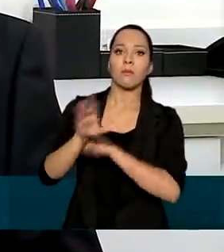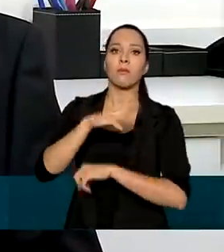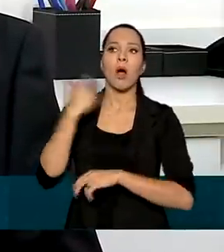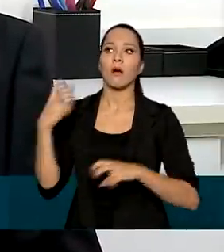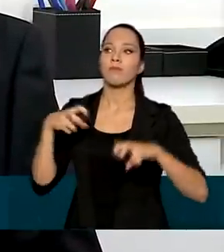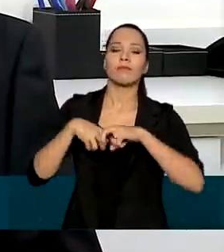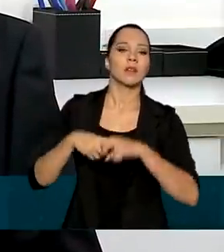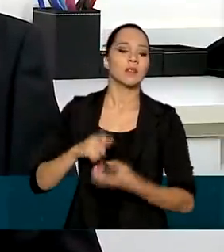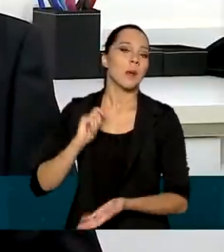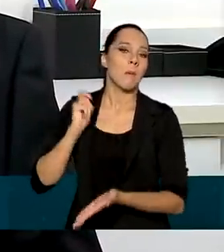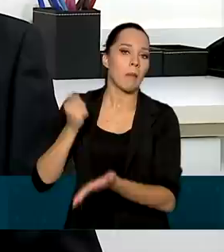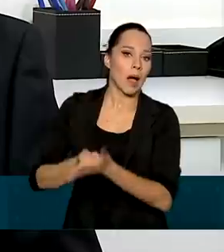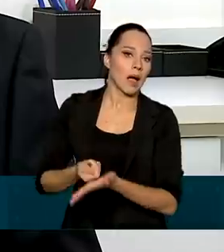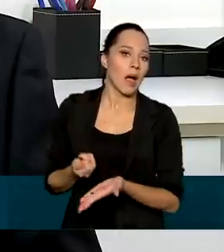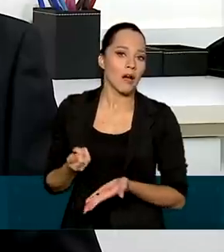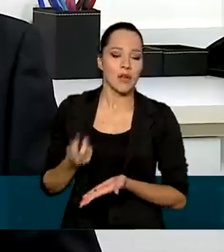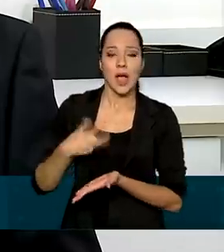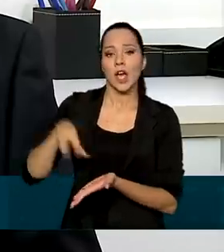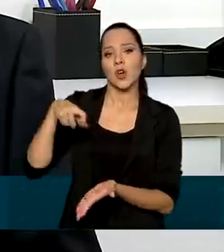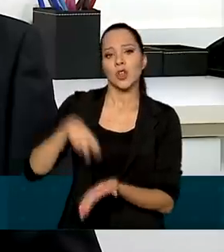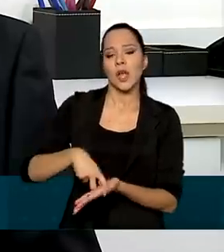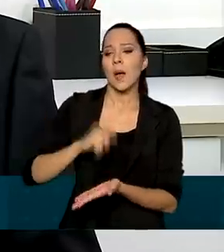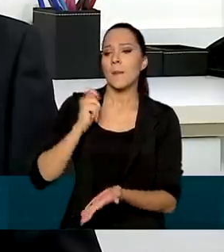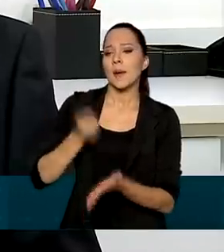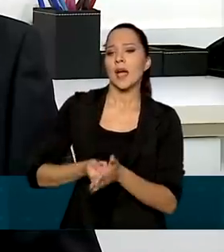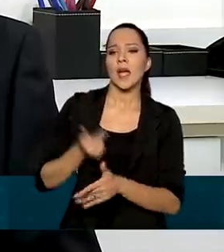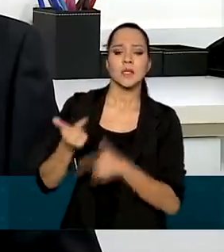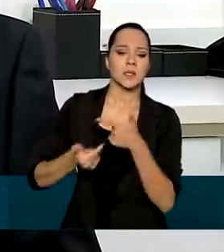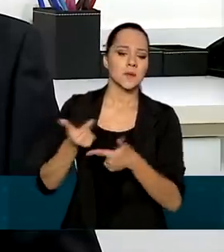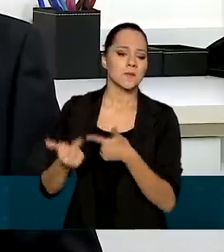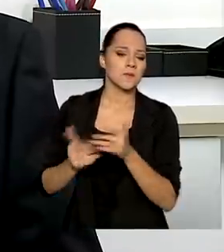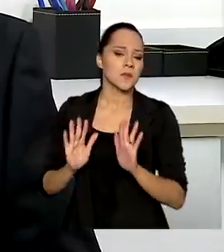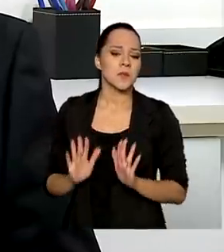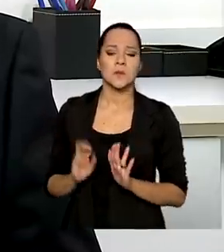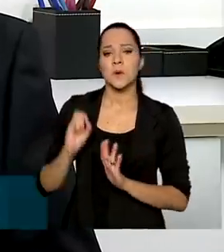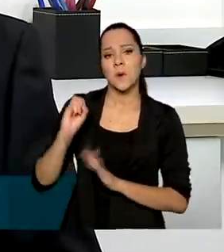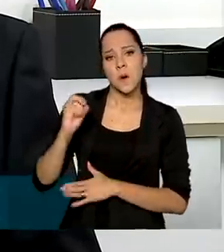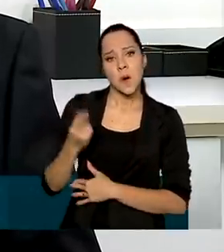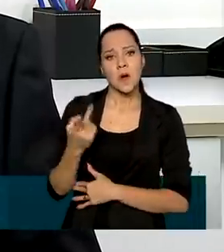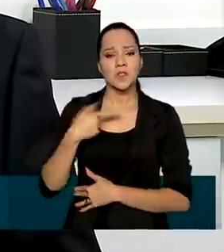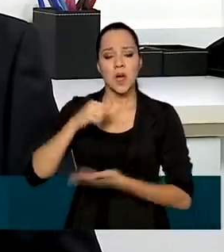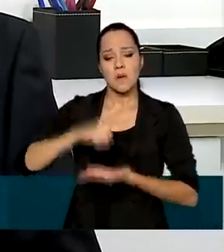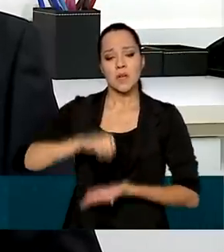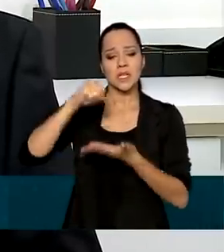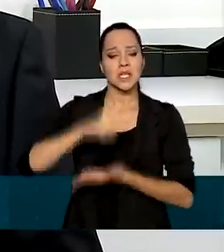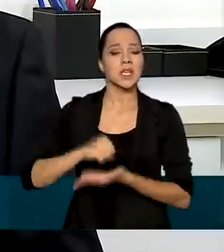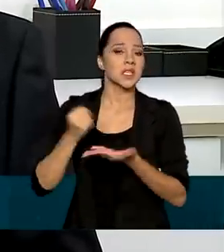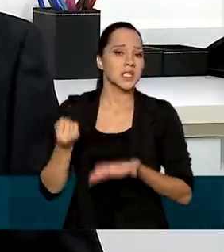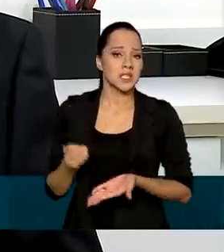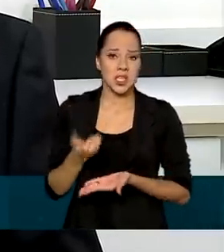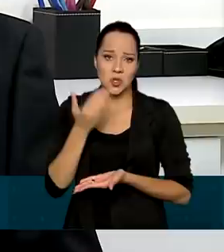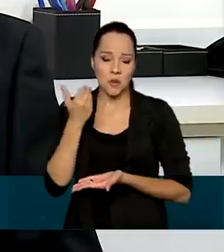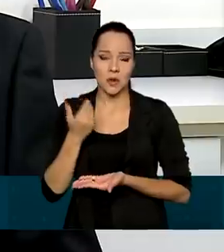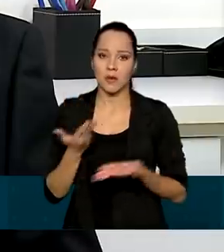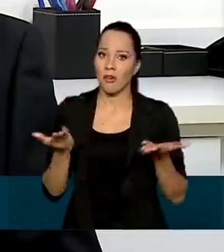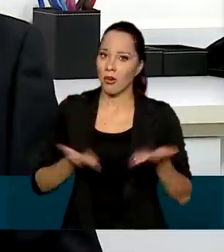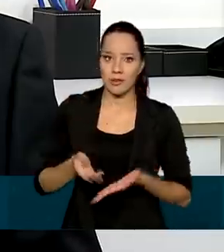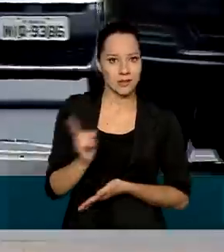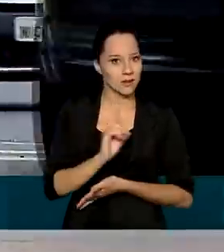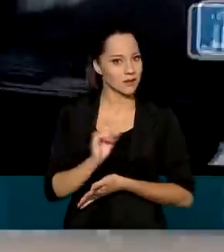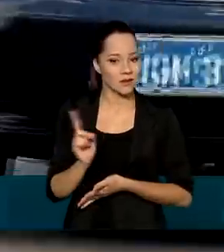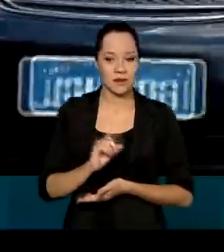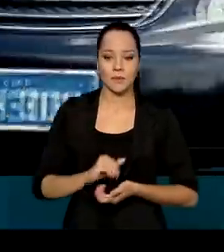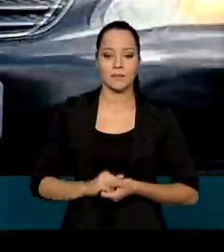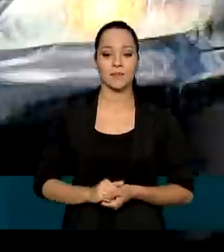você pagava, era condenado a uma prestação de serviço ou a uma cesta básica. Hoje já não é mais